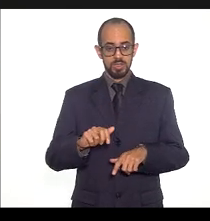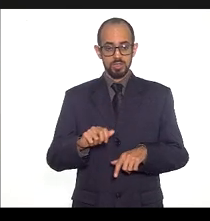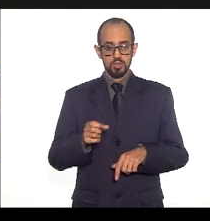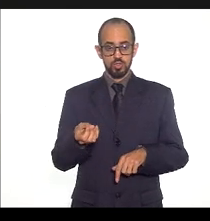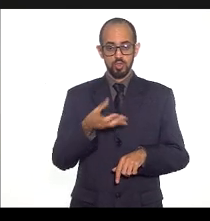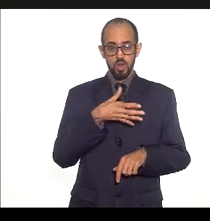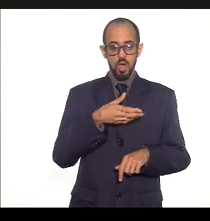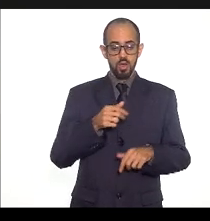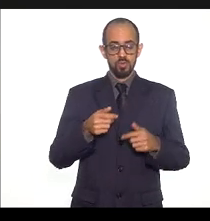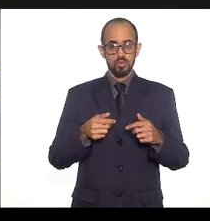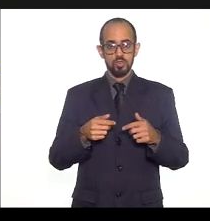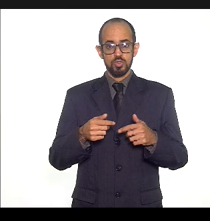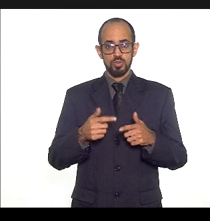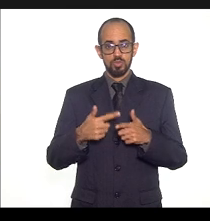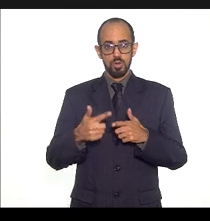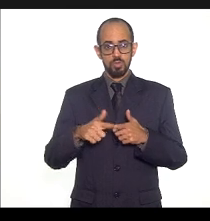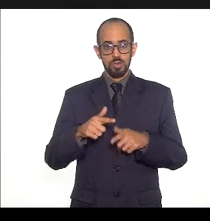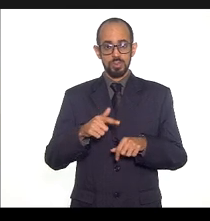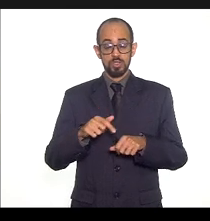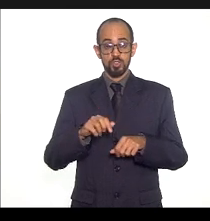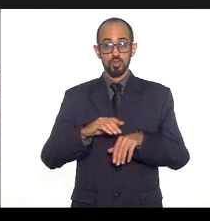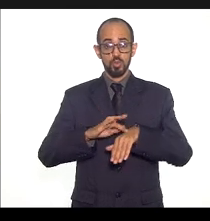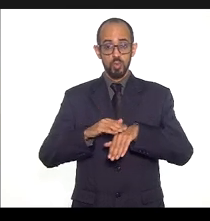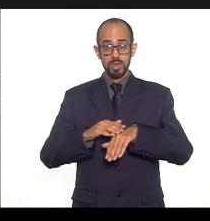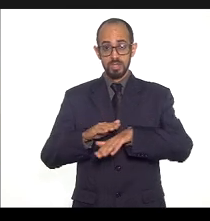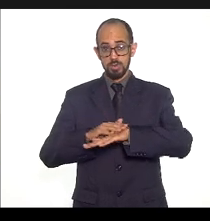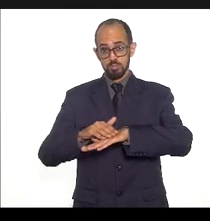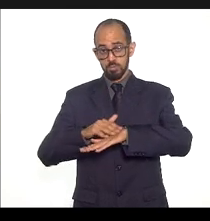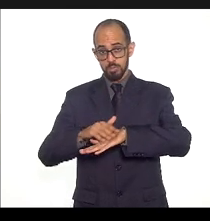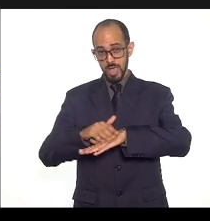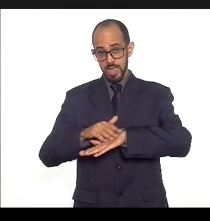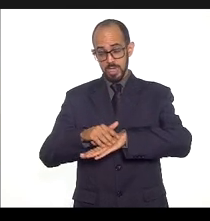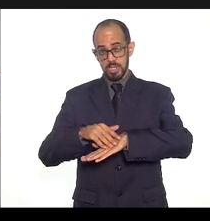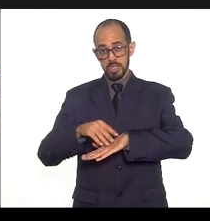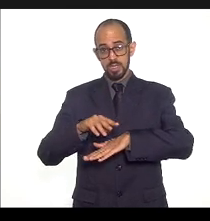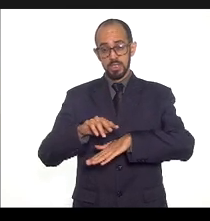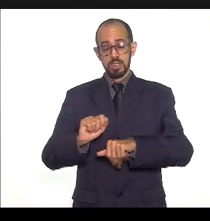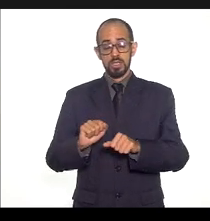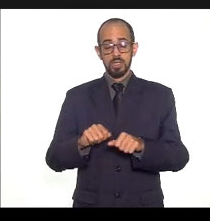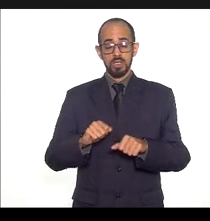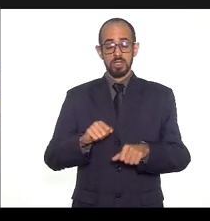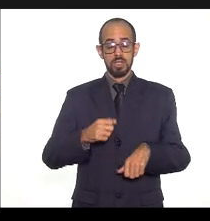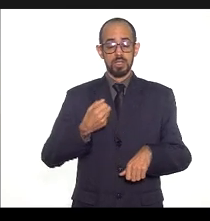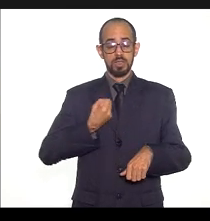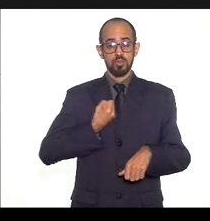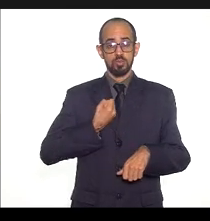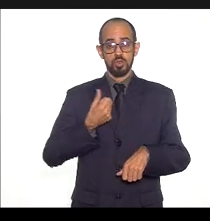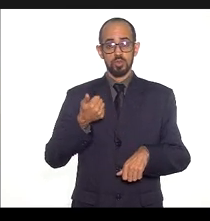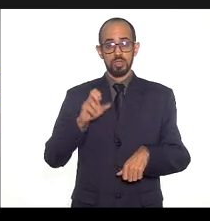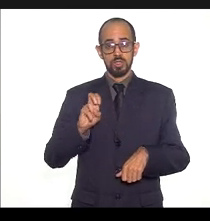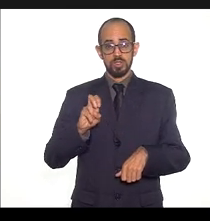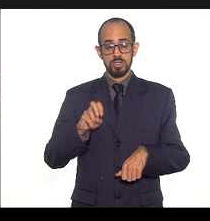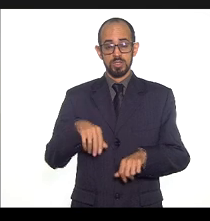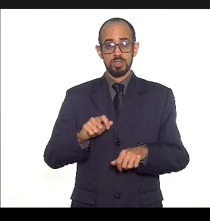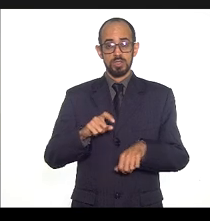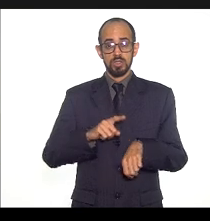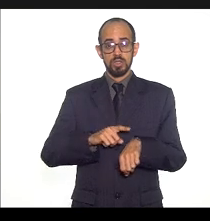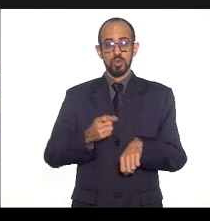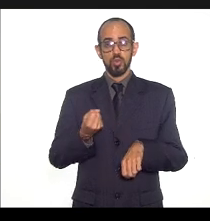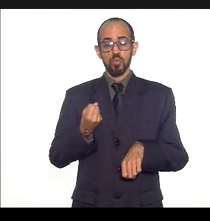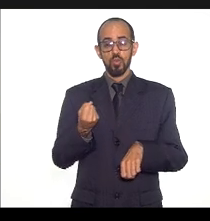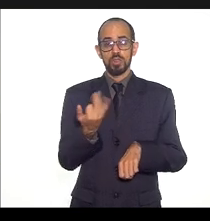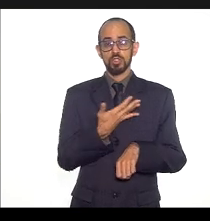casos de rancenias diagnosticados nos anos das cortes indicador 15 taxa de mortalidade